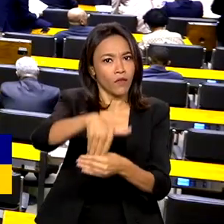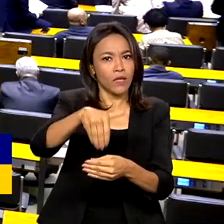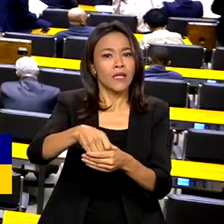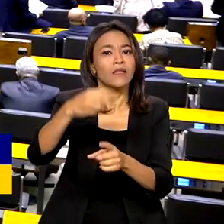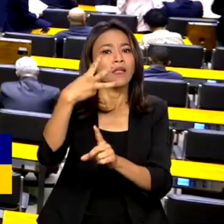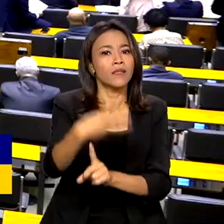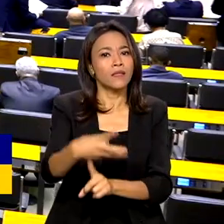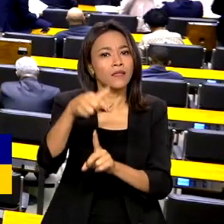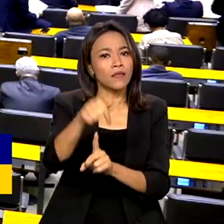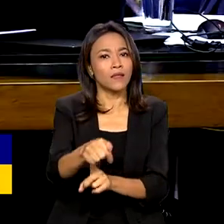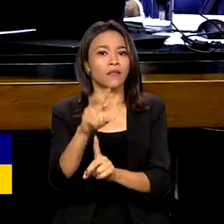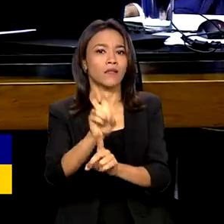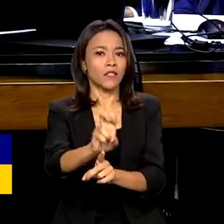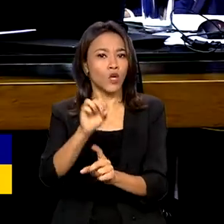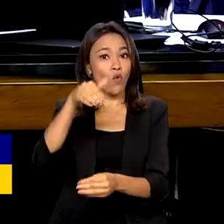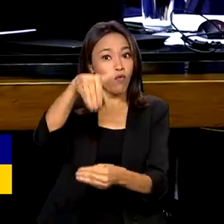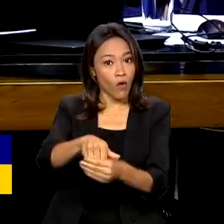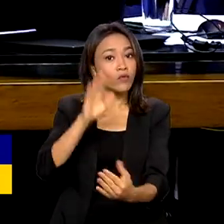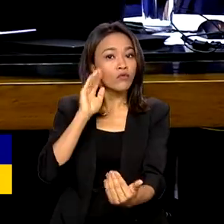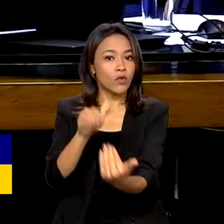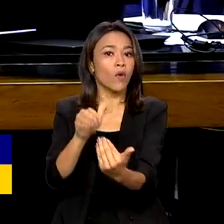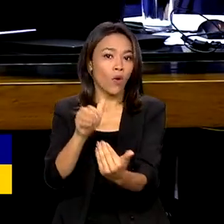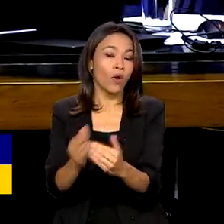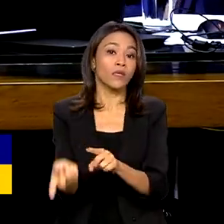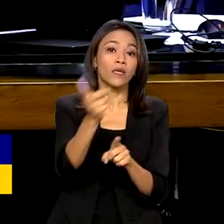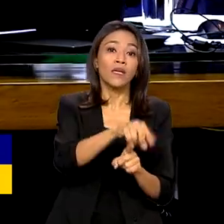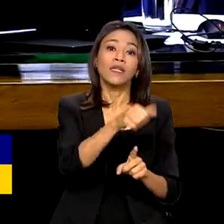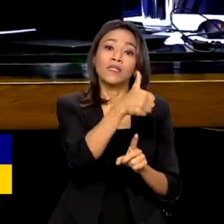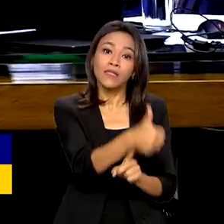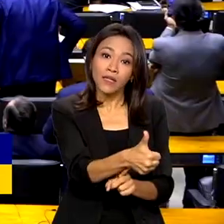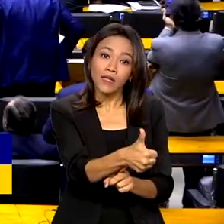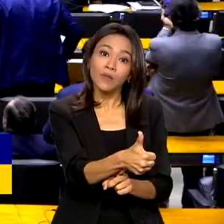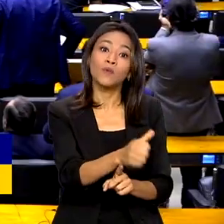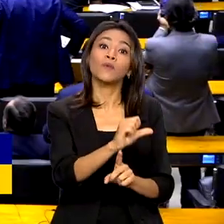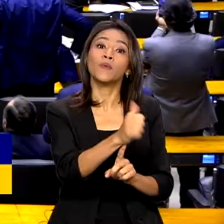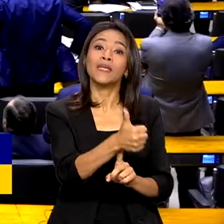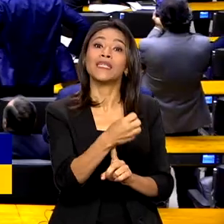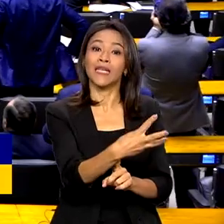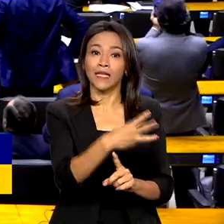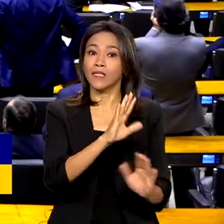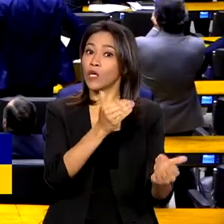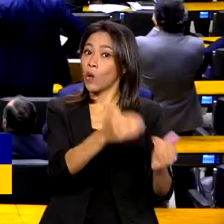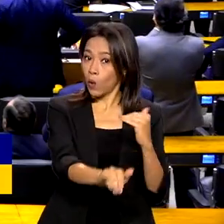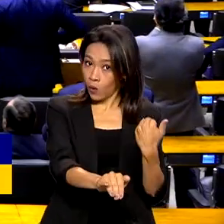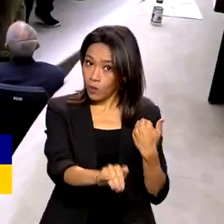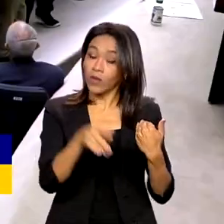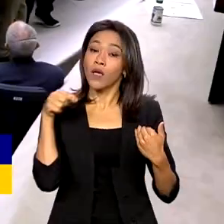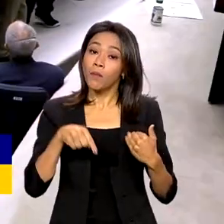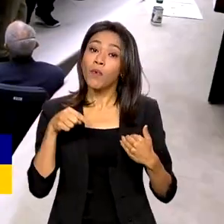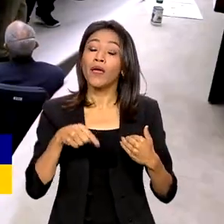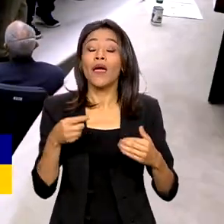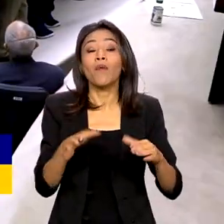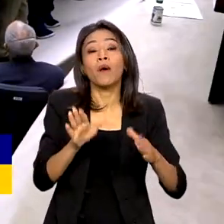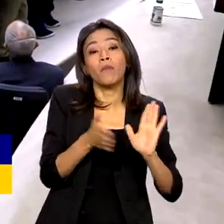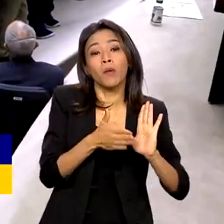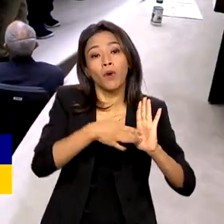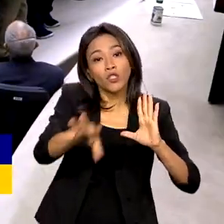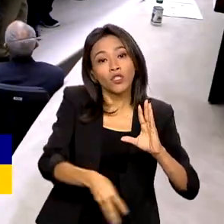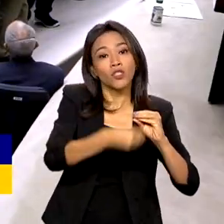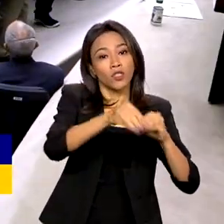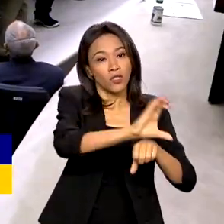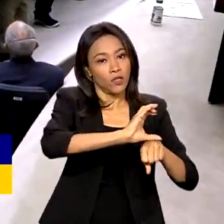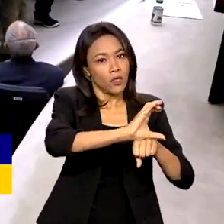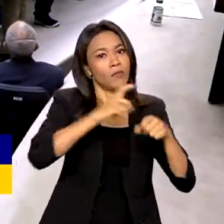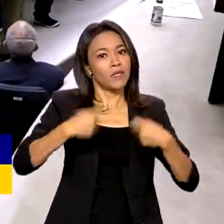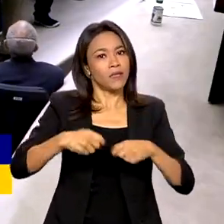375 votos a favor e 113 contra, né, por ser uma proposta de emenda à Constituição, eram necessários no mínimo